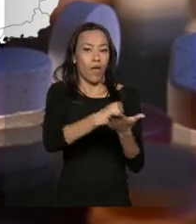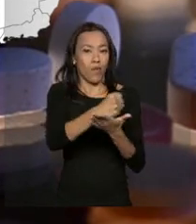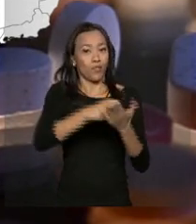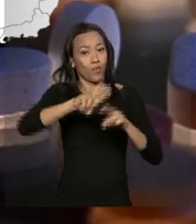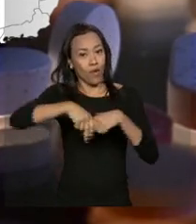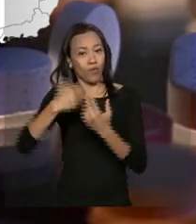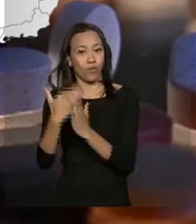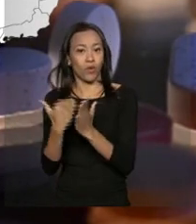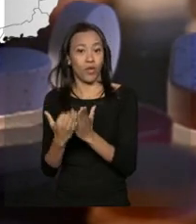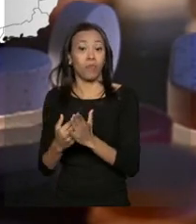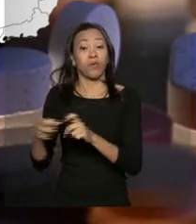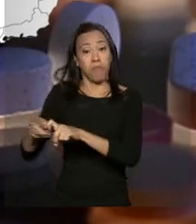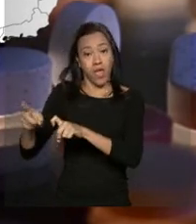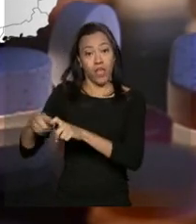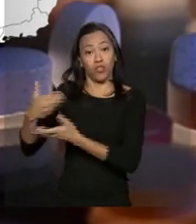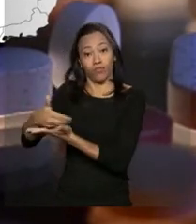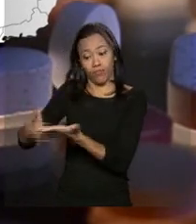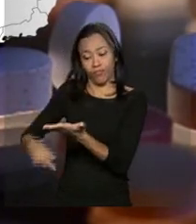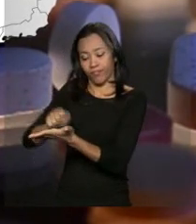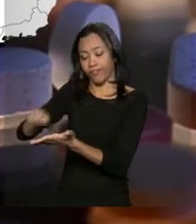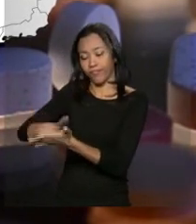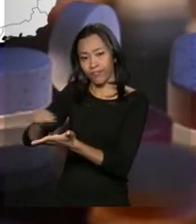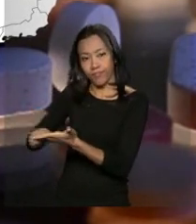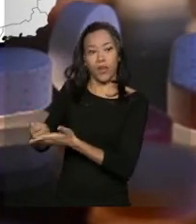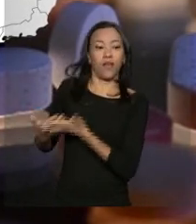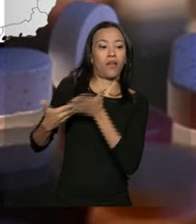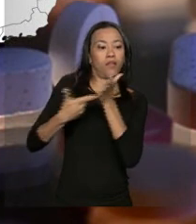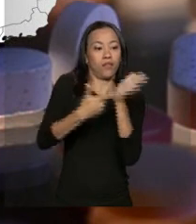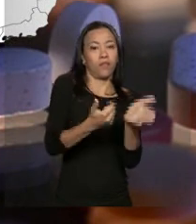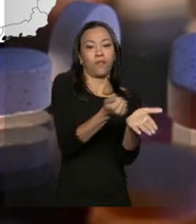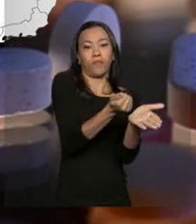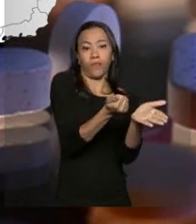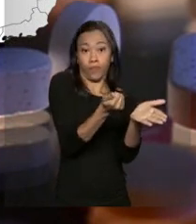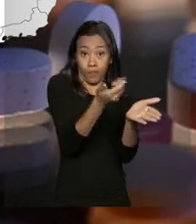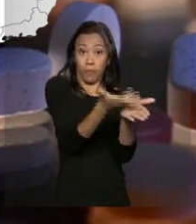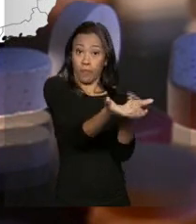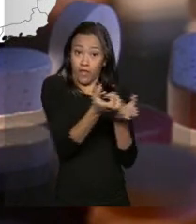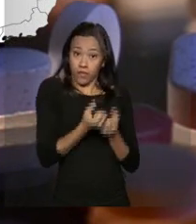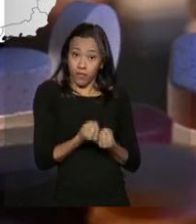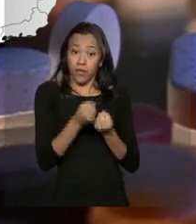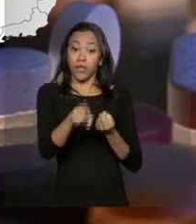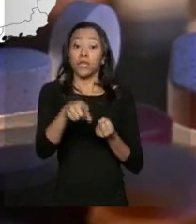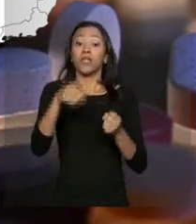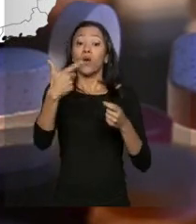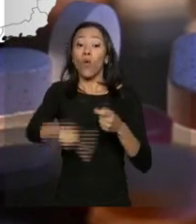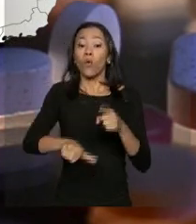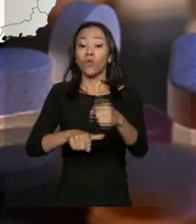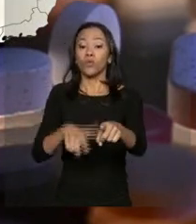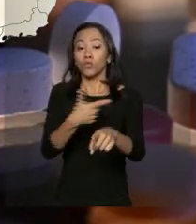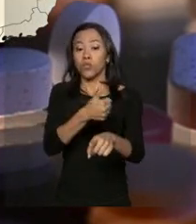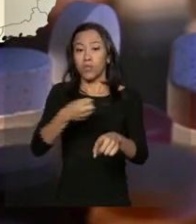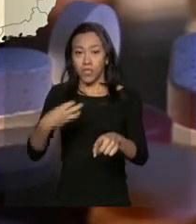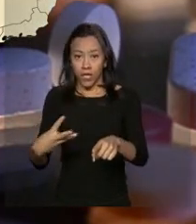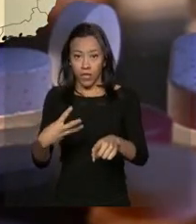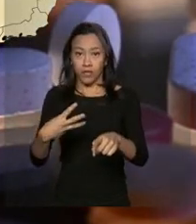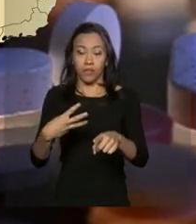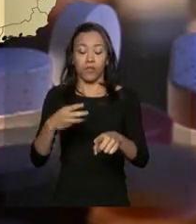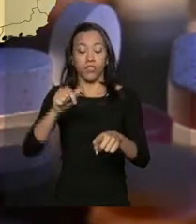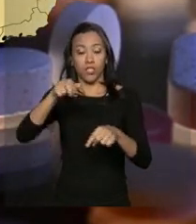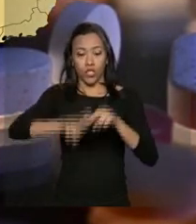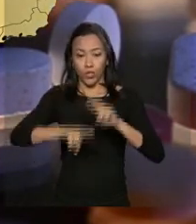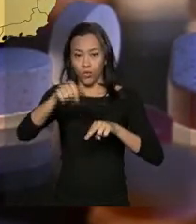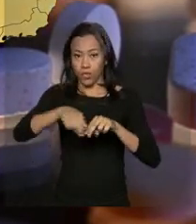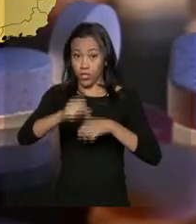partir de receitas de profissionais do Mais Médicos. 18% do total entre setembro de 2013 e junho deste ano.